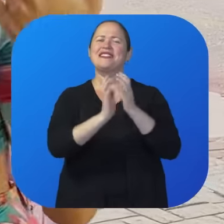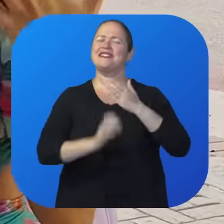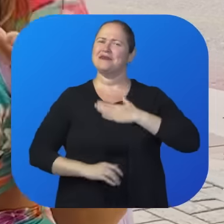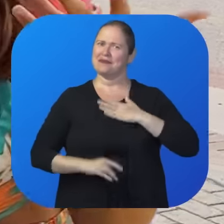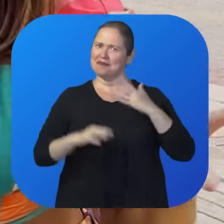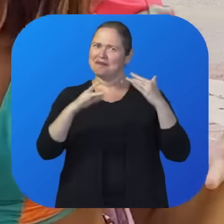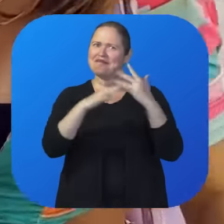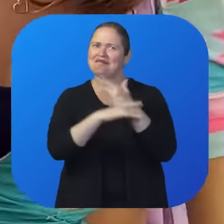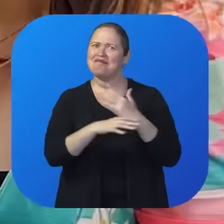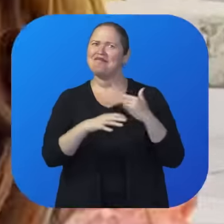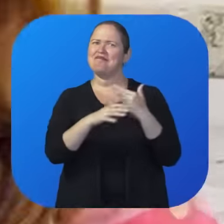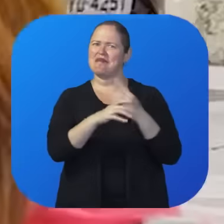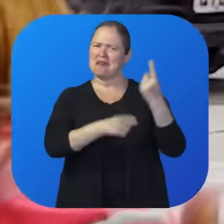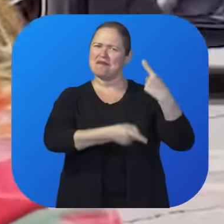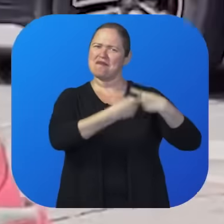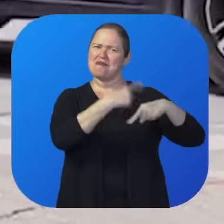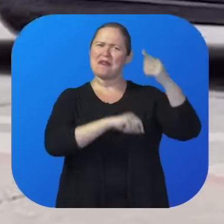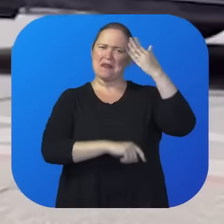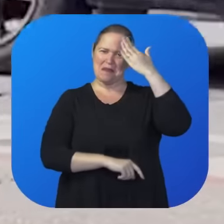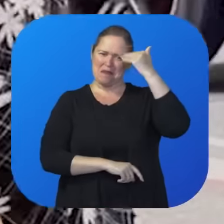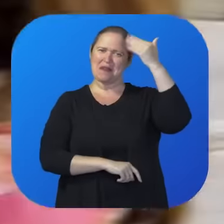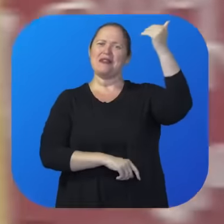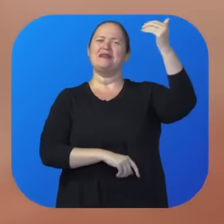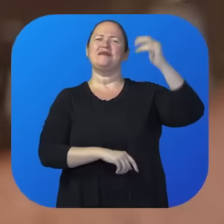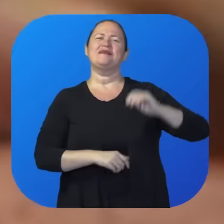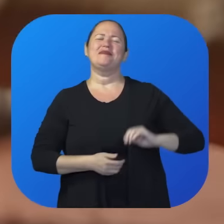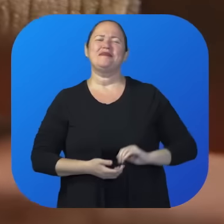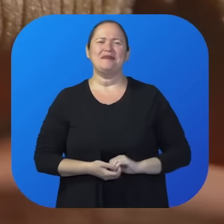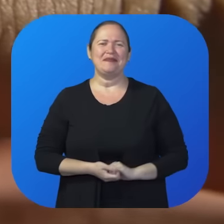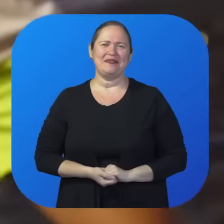Recife é minha cidade, minha gente, e tá gerando demais!